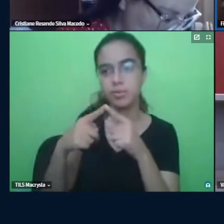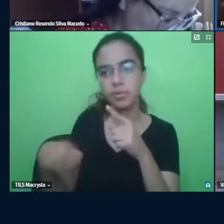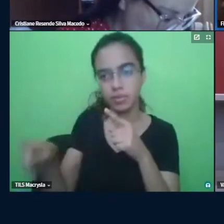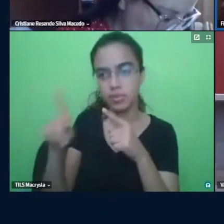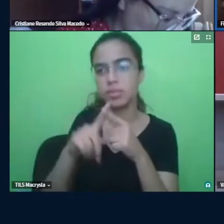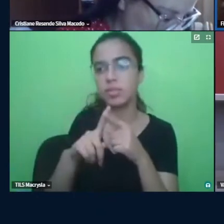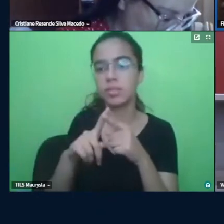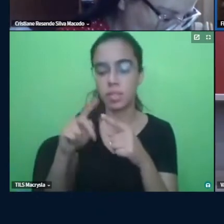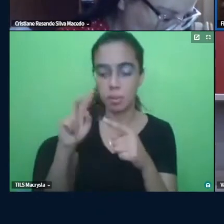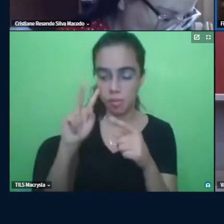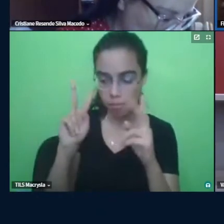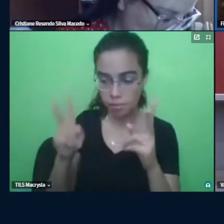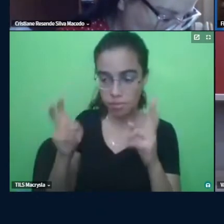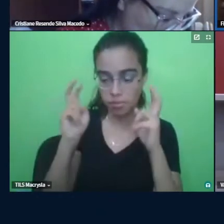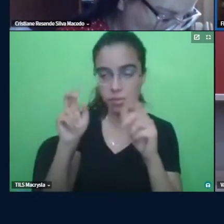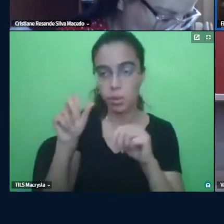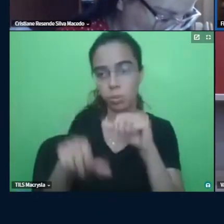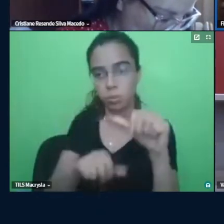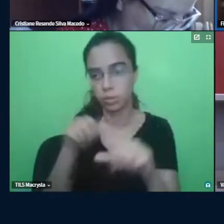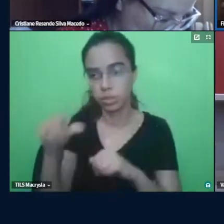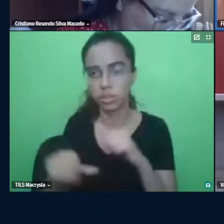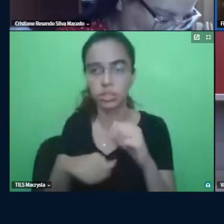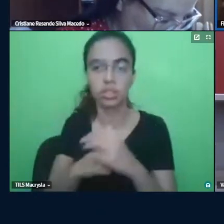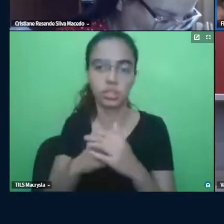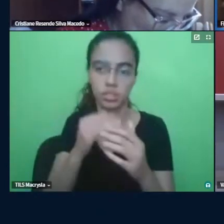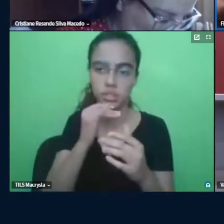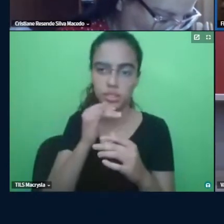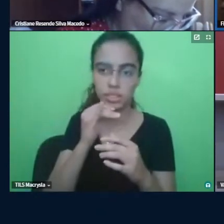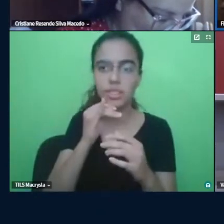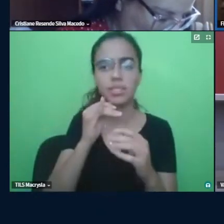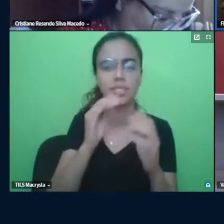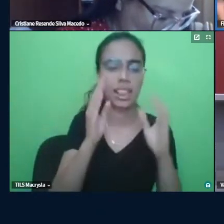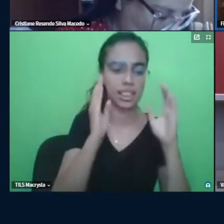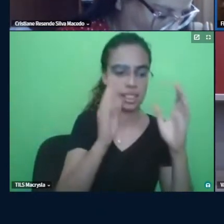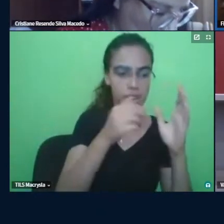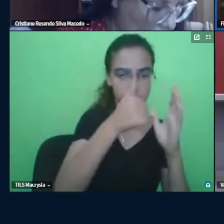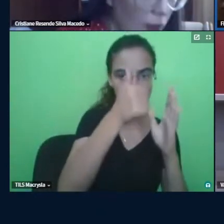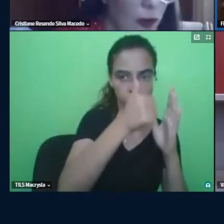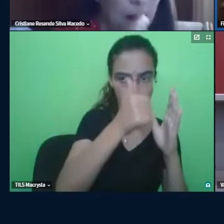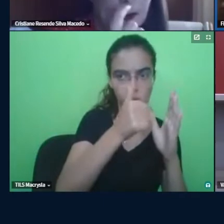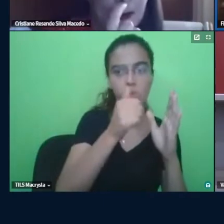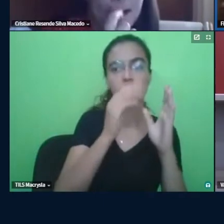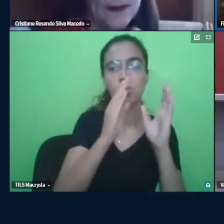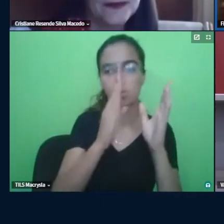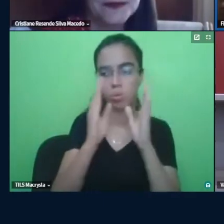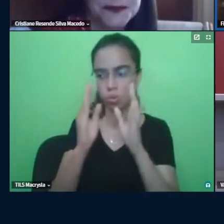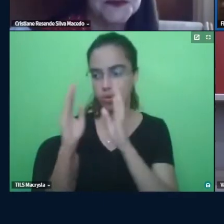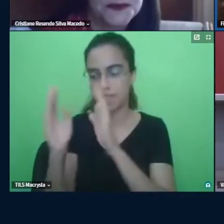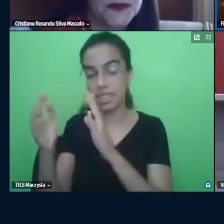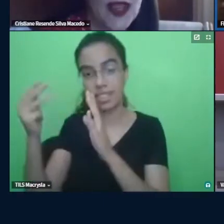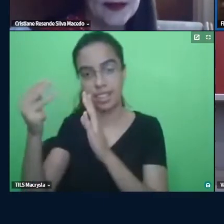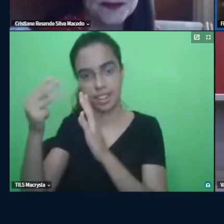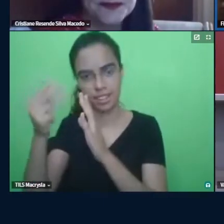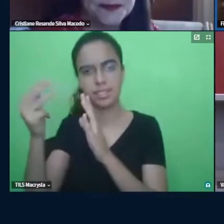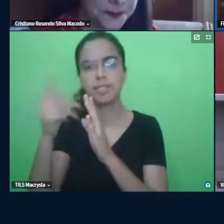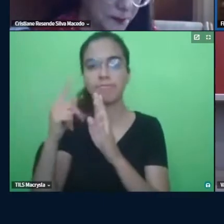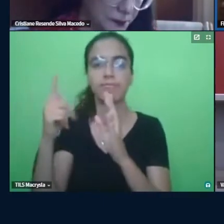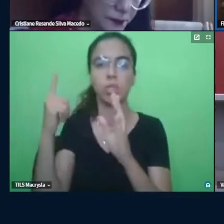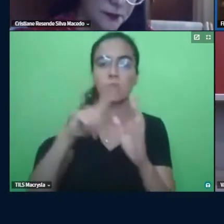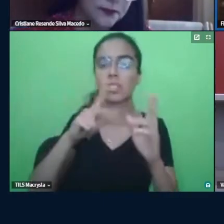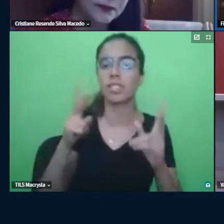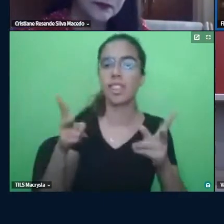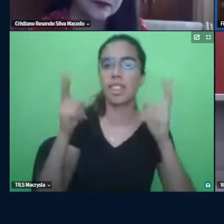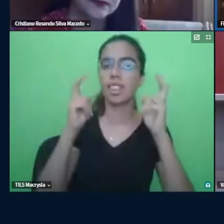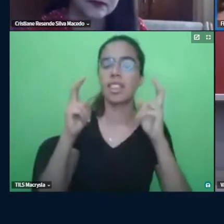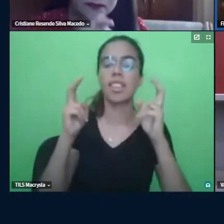mudança esse essa etapa um e três para você ver se a três realmente modificou tá então